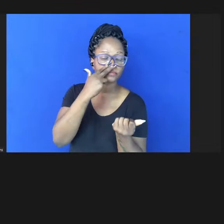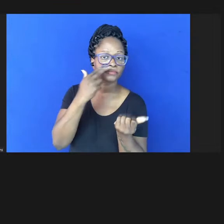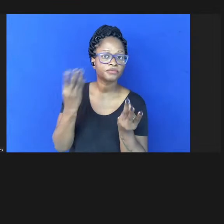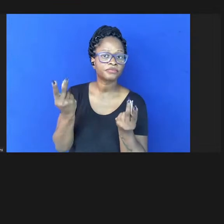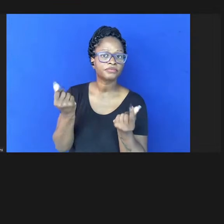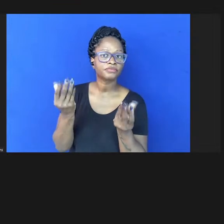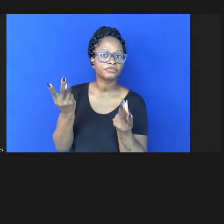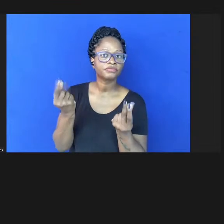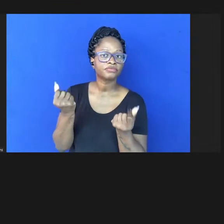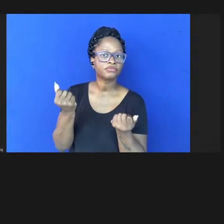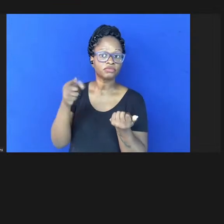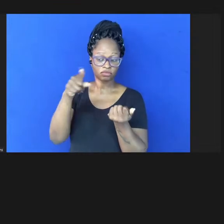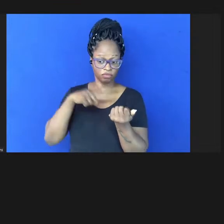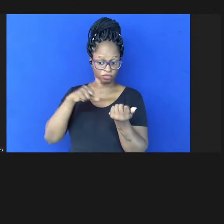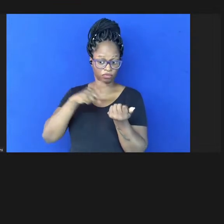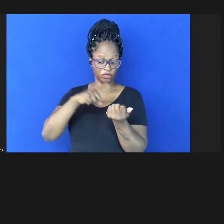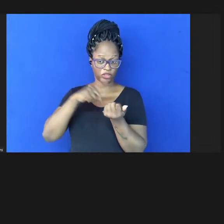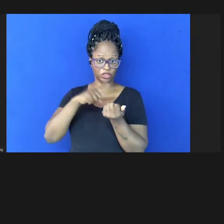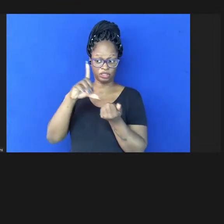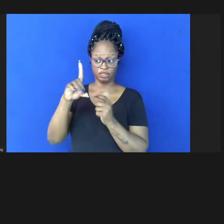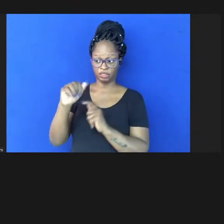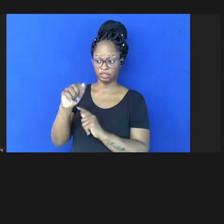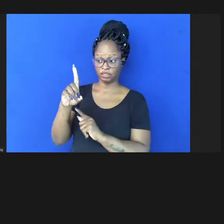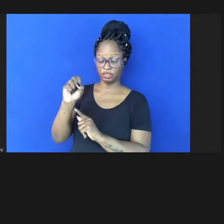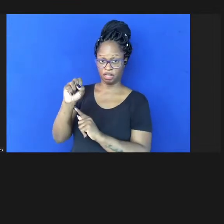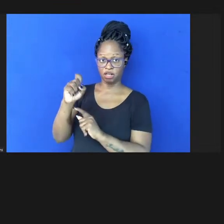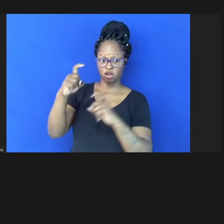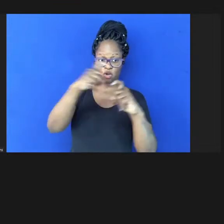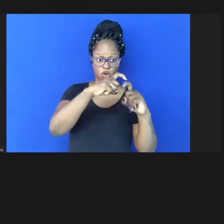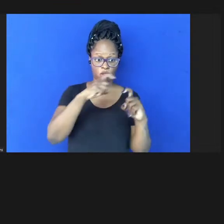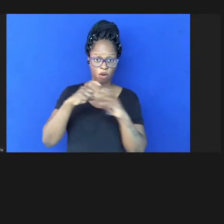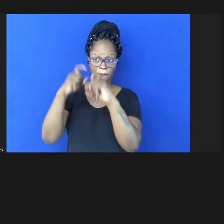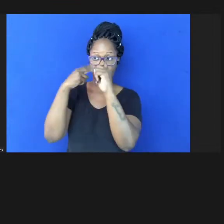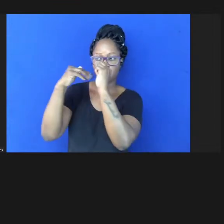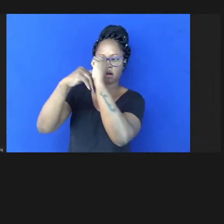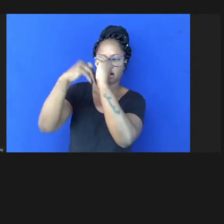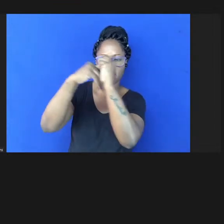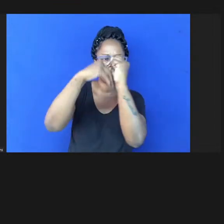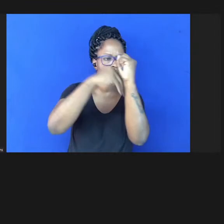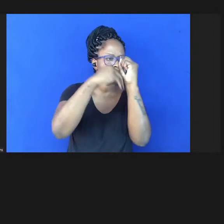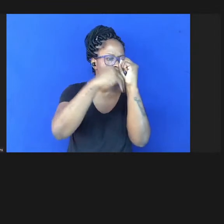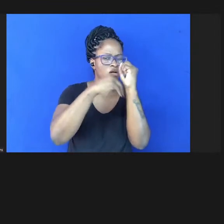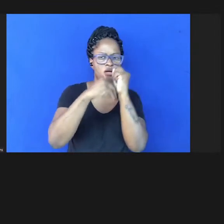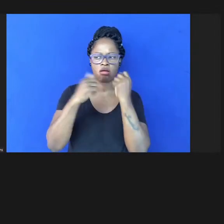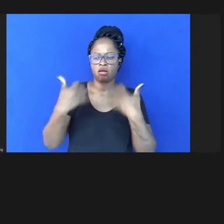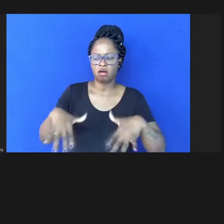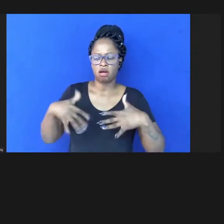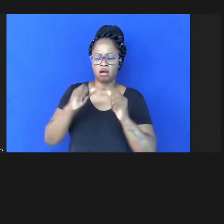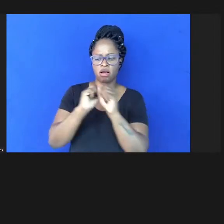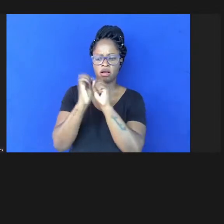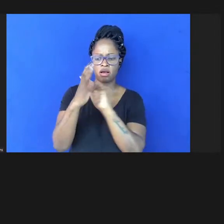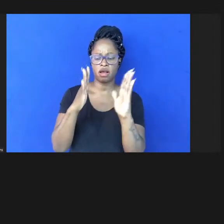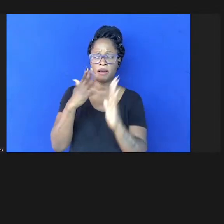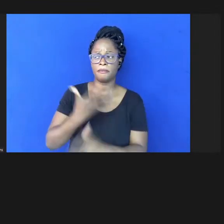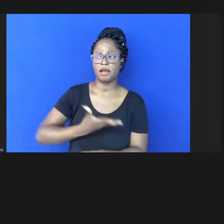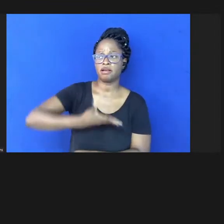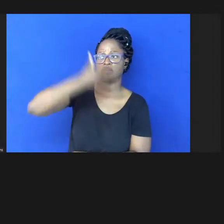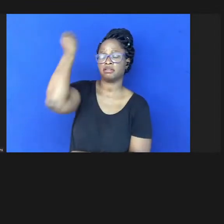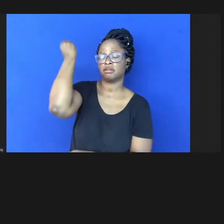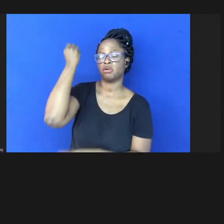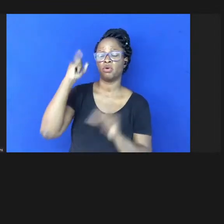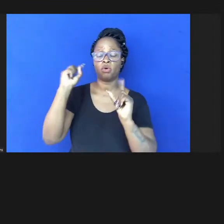inclua dados clínicos anônimos é crucial durante a pandemia para acelerar o